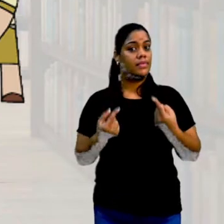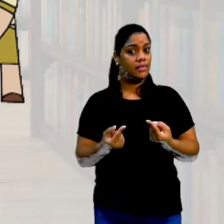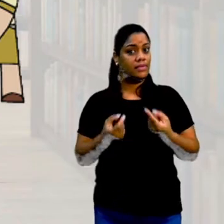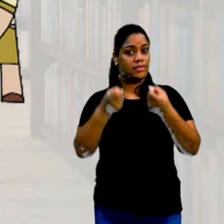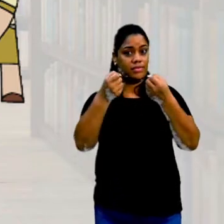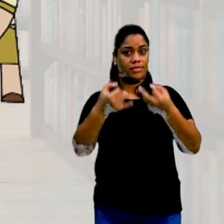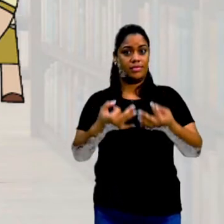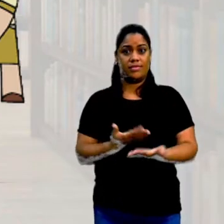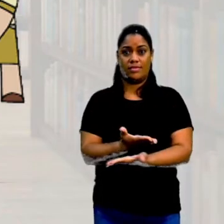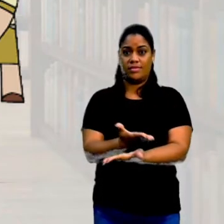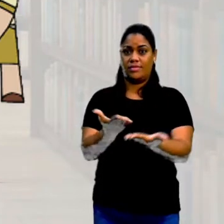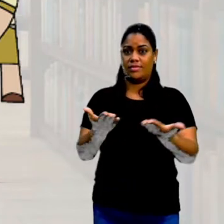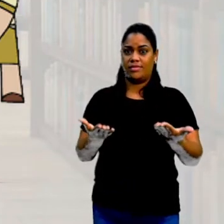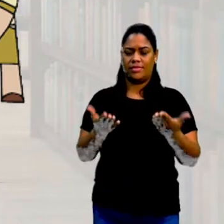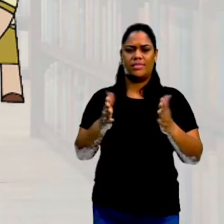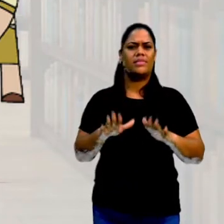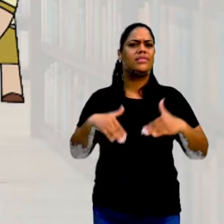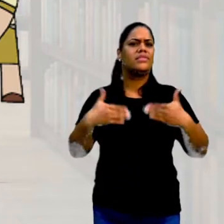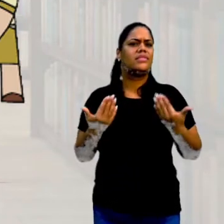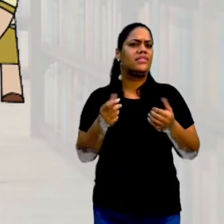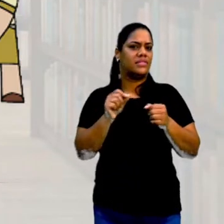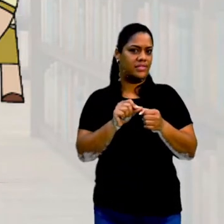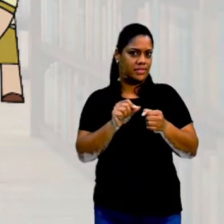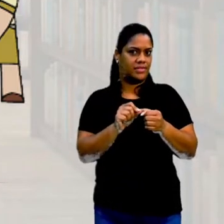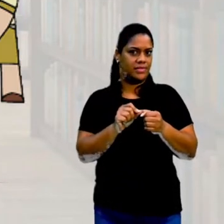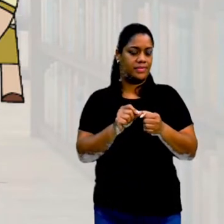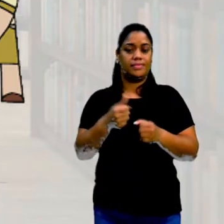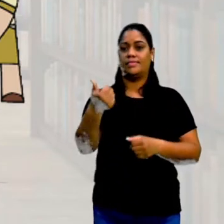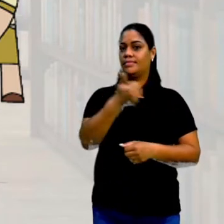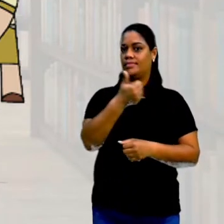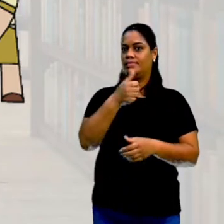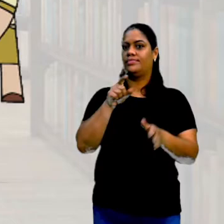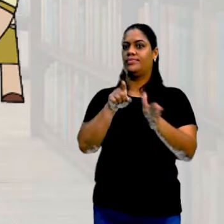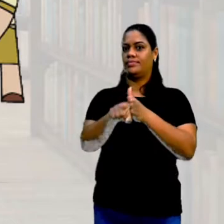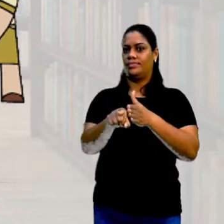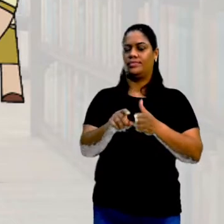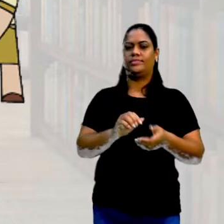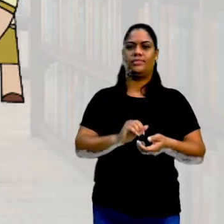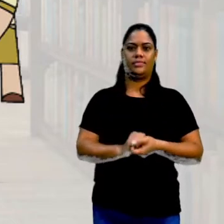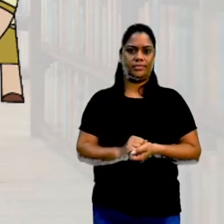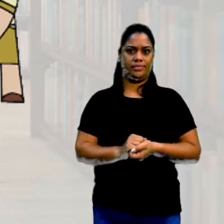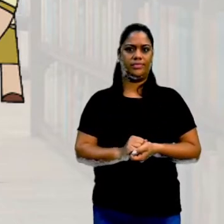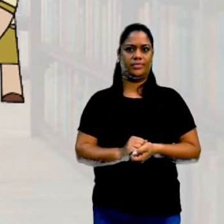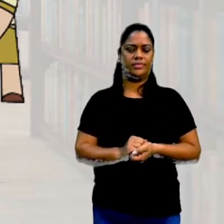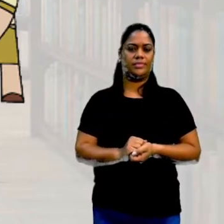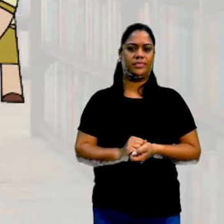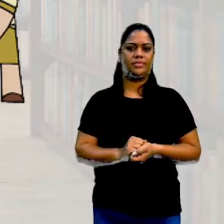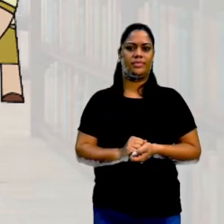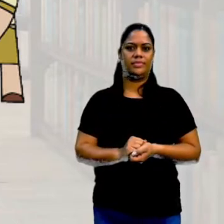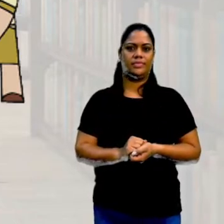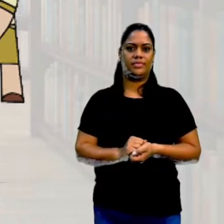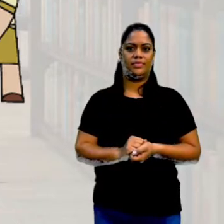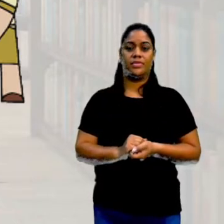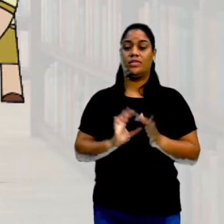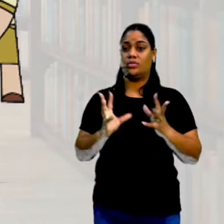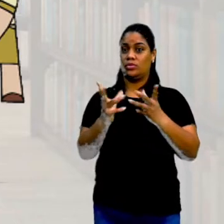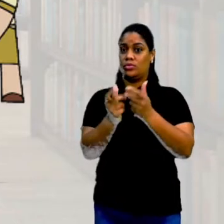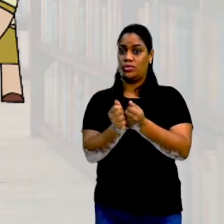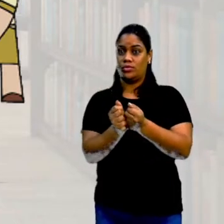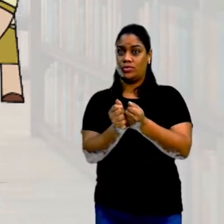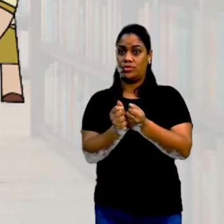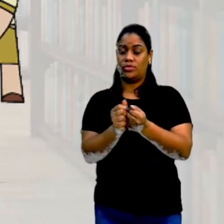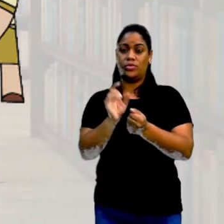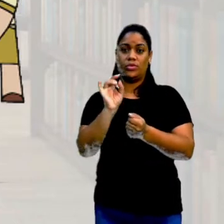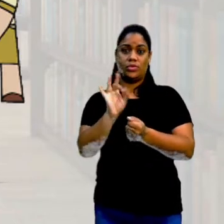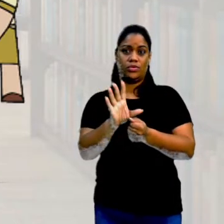vocês, para quem ela vai fazer? Essa é a primeira pergunta. Quem Bia quer entrevistar? Vai entrevistar todos ou vai